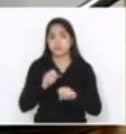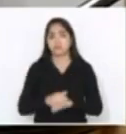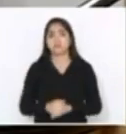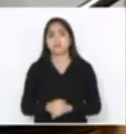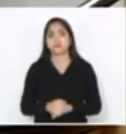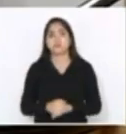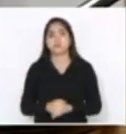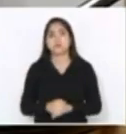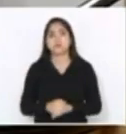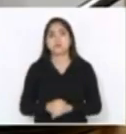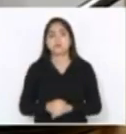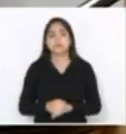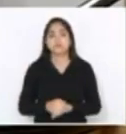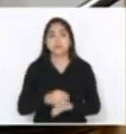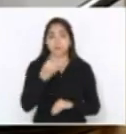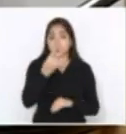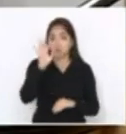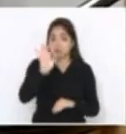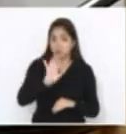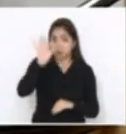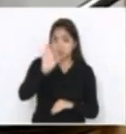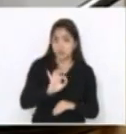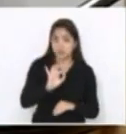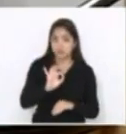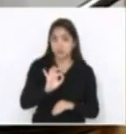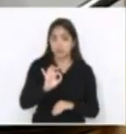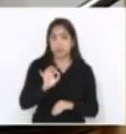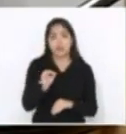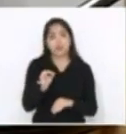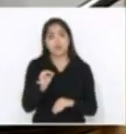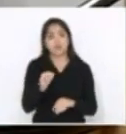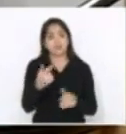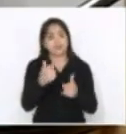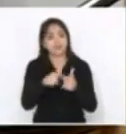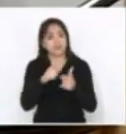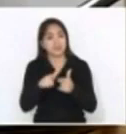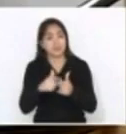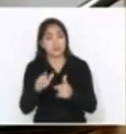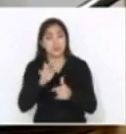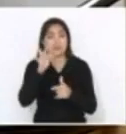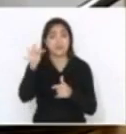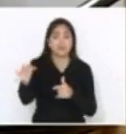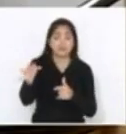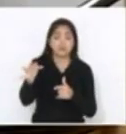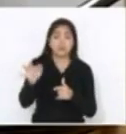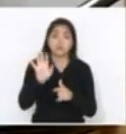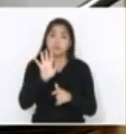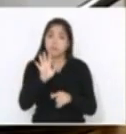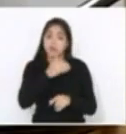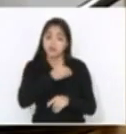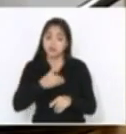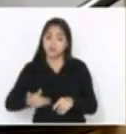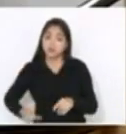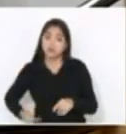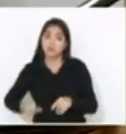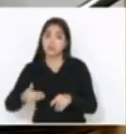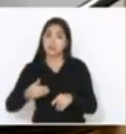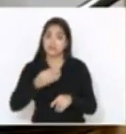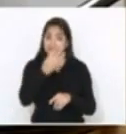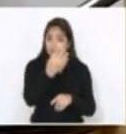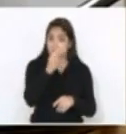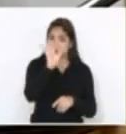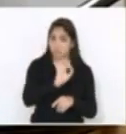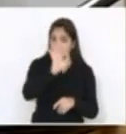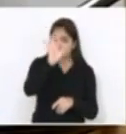mais 3% são 4%. Alguém diz, mas vai engessar o governo. Bom, um governante, se 4%